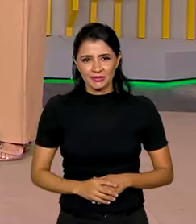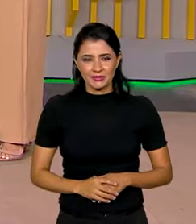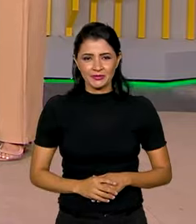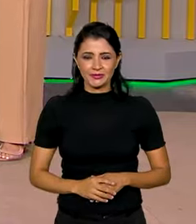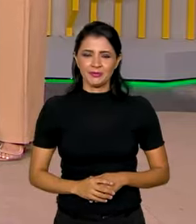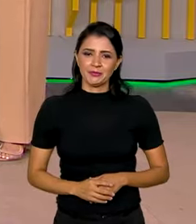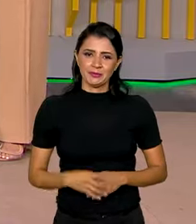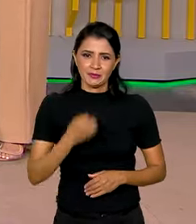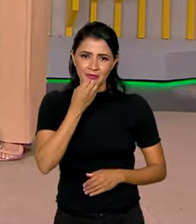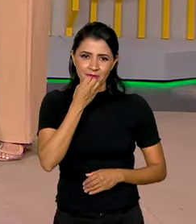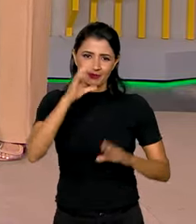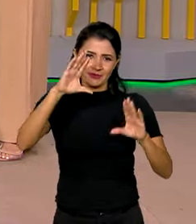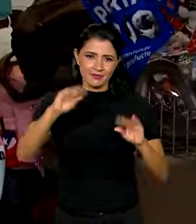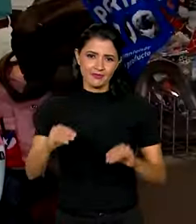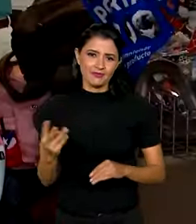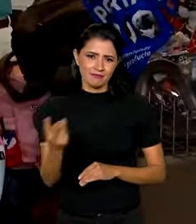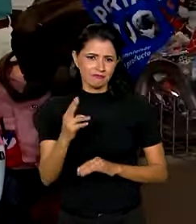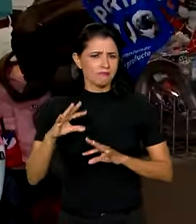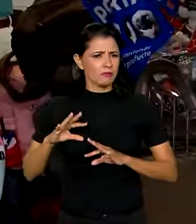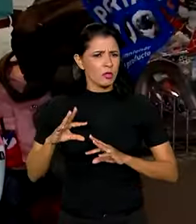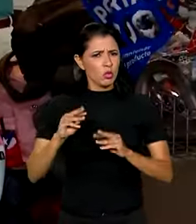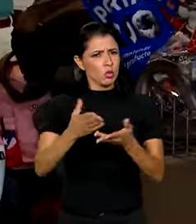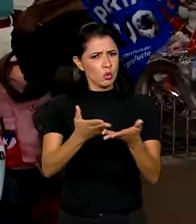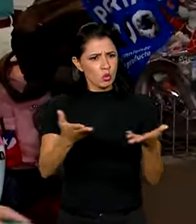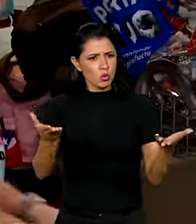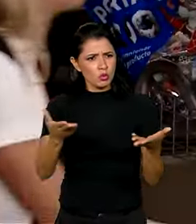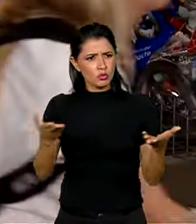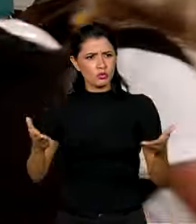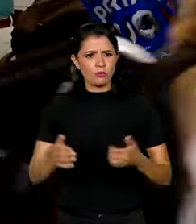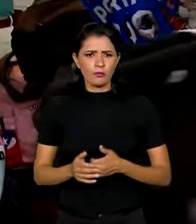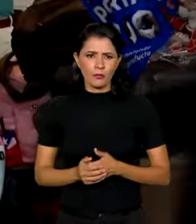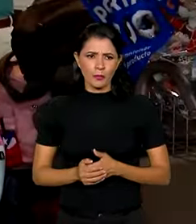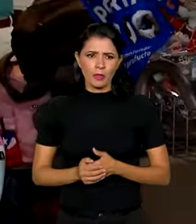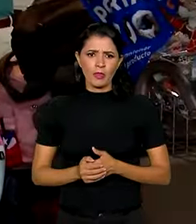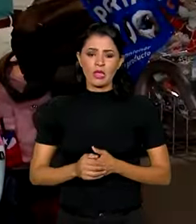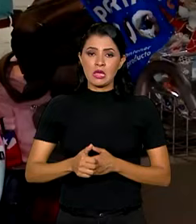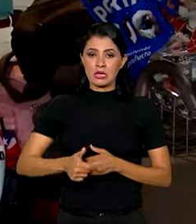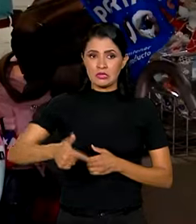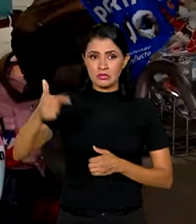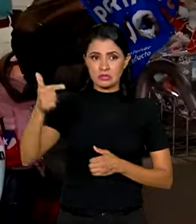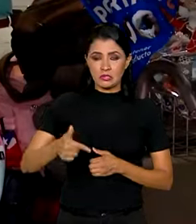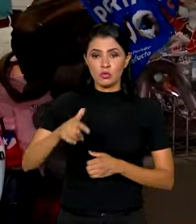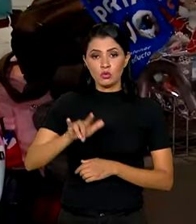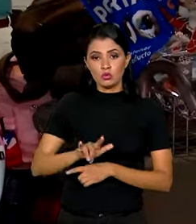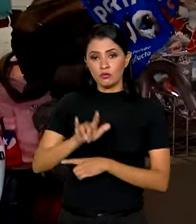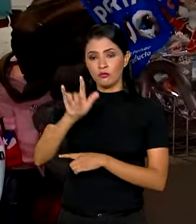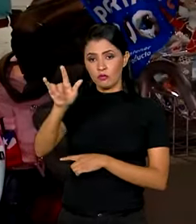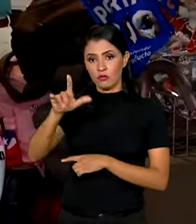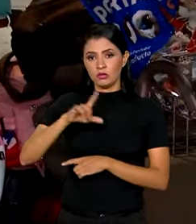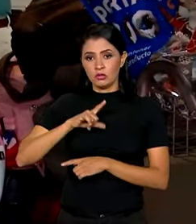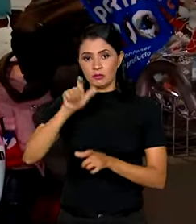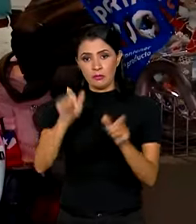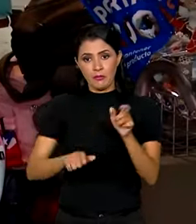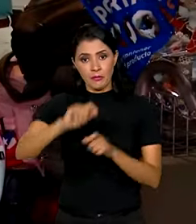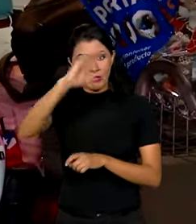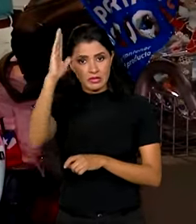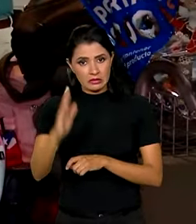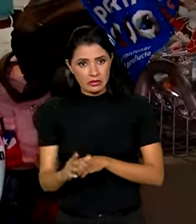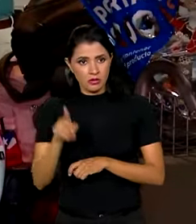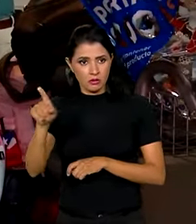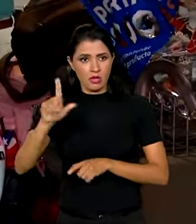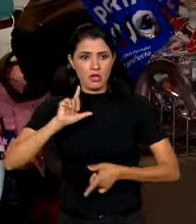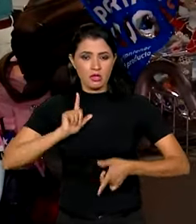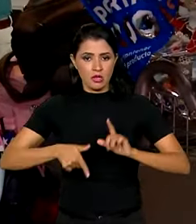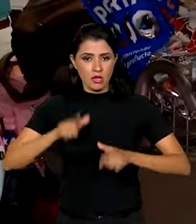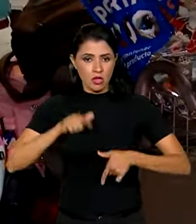Boa noite, Ana, Roberto, a todos e a todas. Este segundo voo trazendo brasileiros de Israel chega